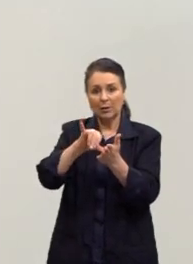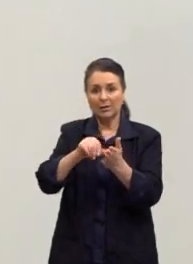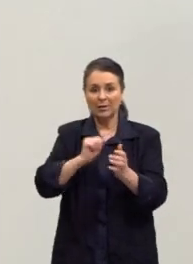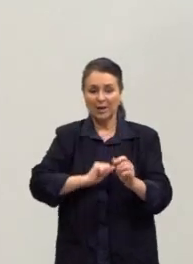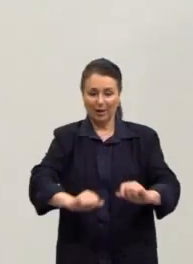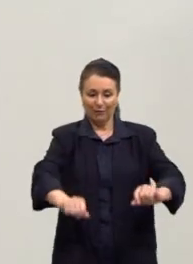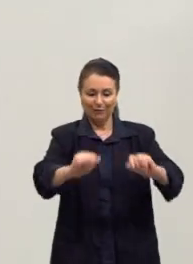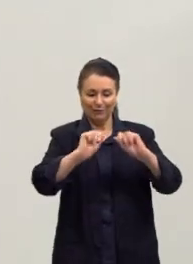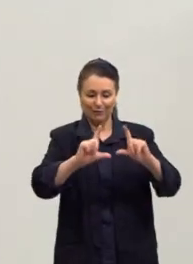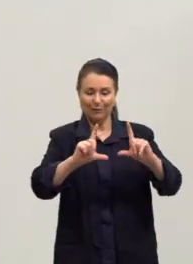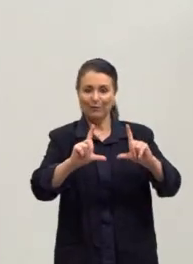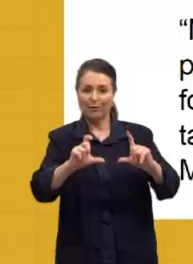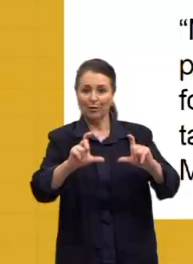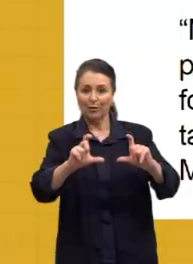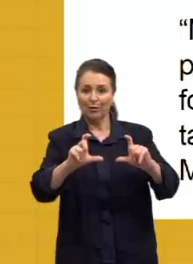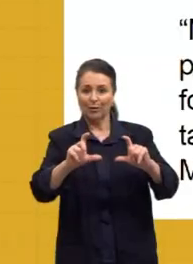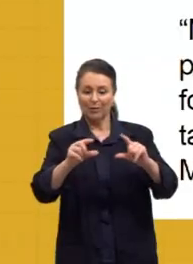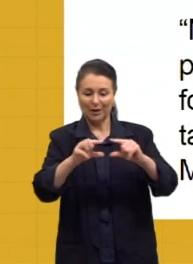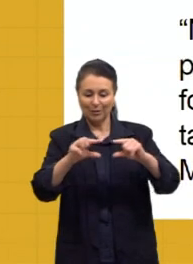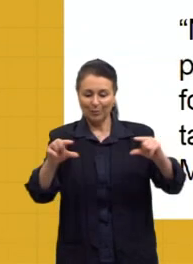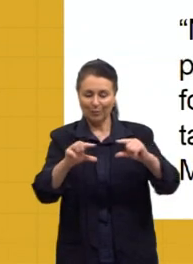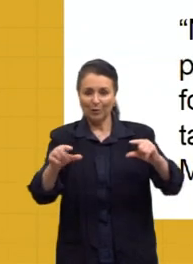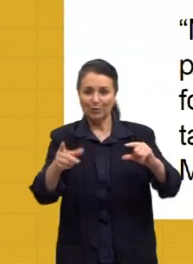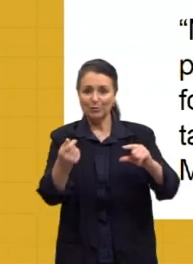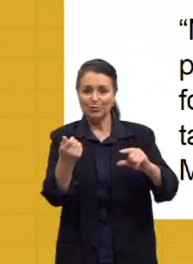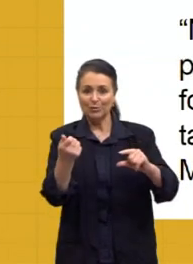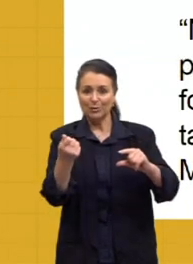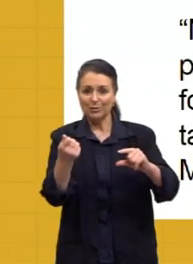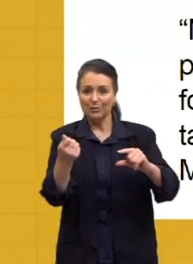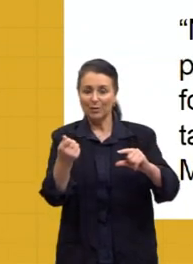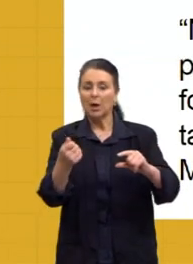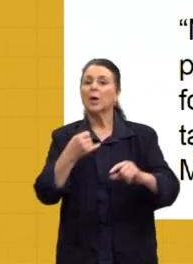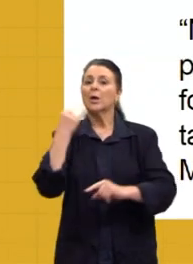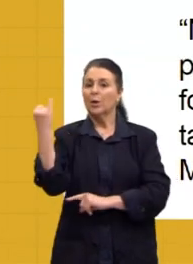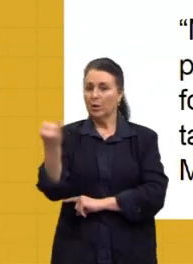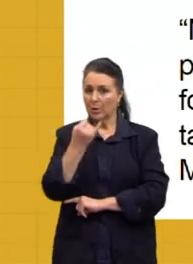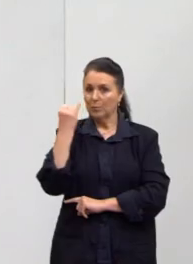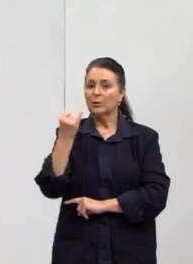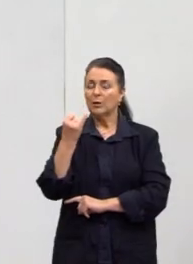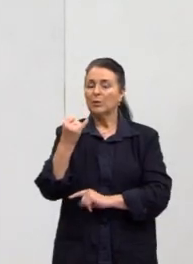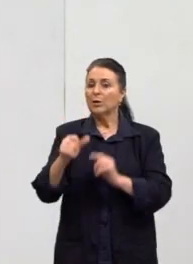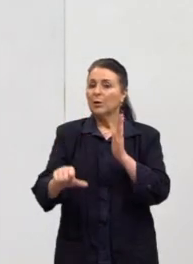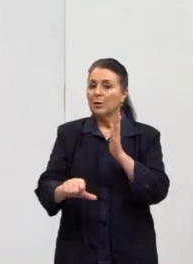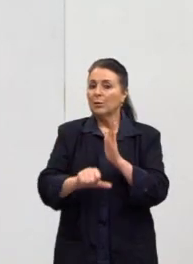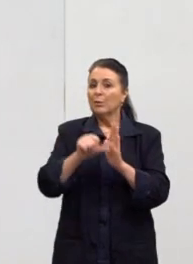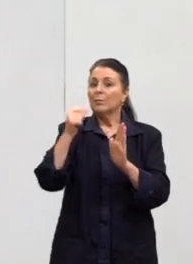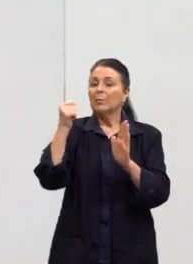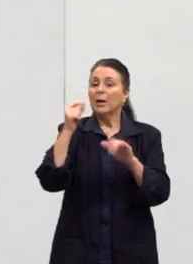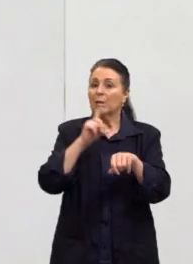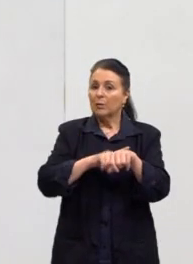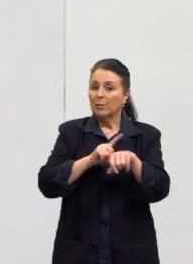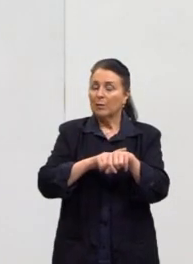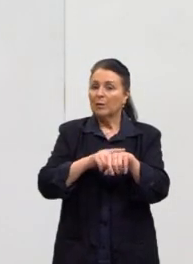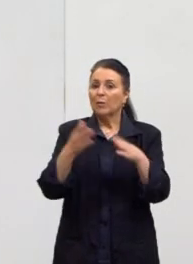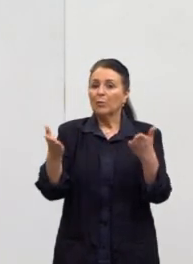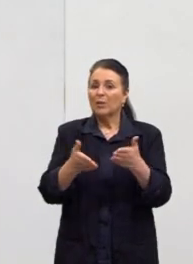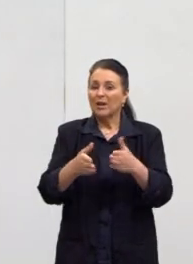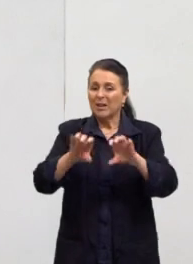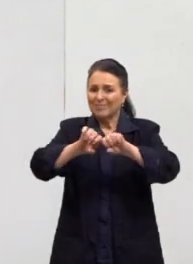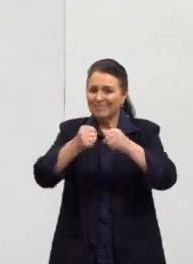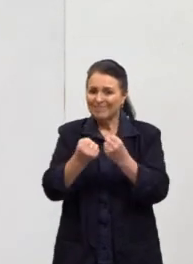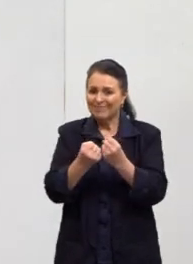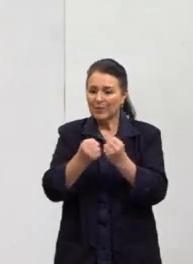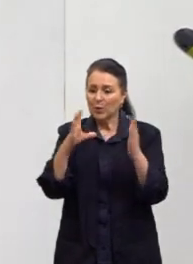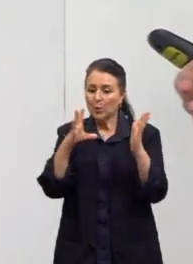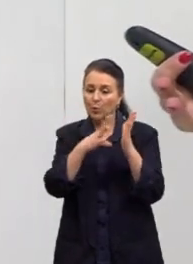numa cédula. Uma cédula. Então, ele tem essa importância. Então, ele é muito importante para esse primeiro momento. Por quê? Porque ele quer quebrar com os paradigmas. Quem